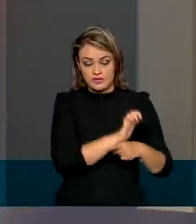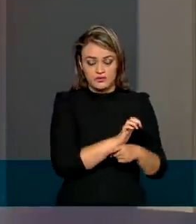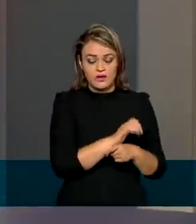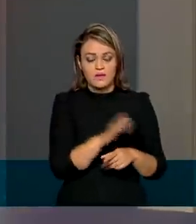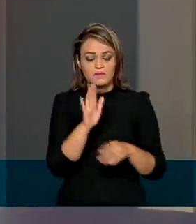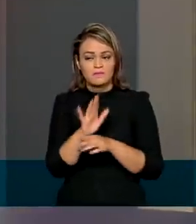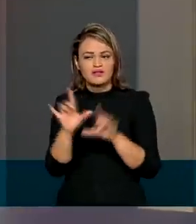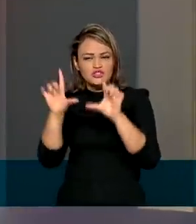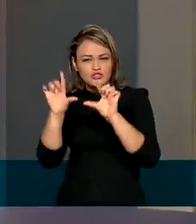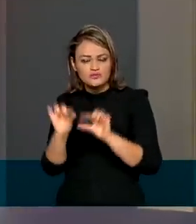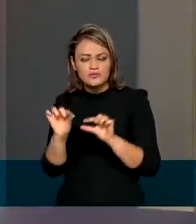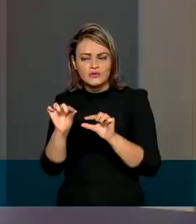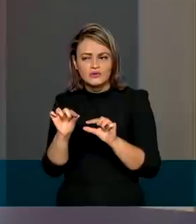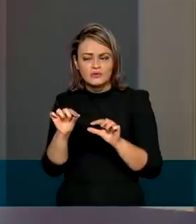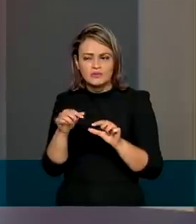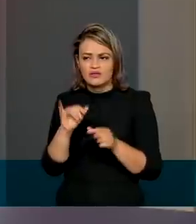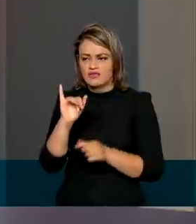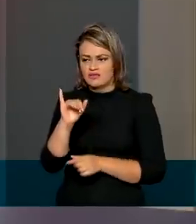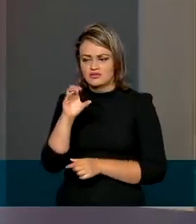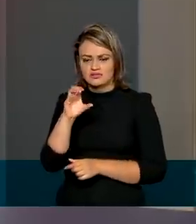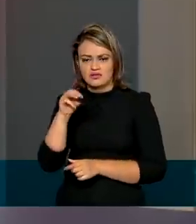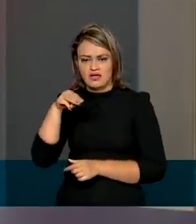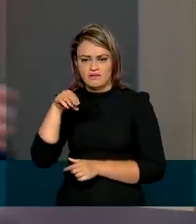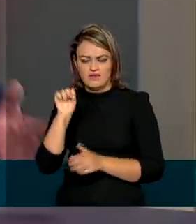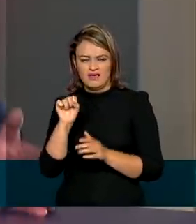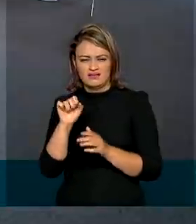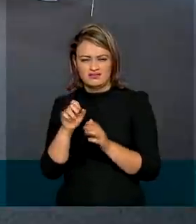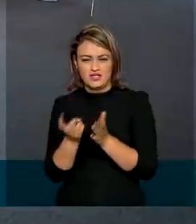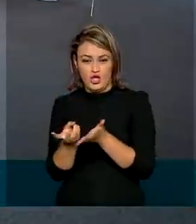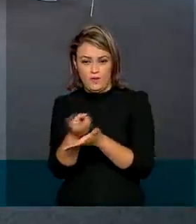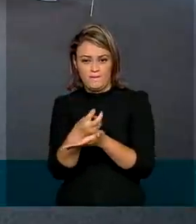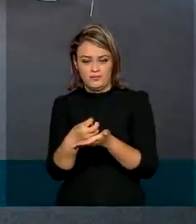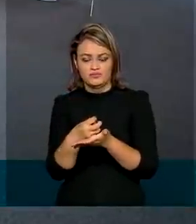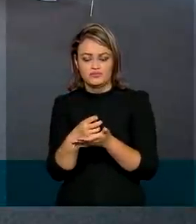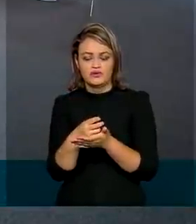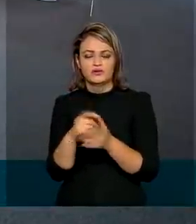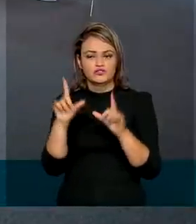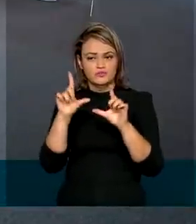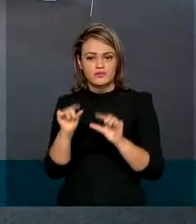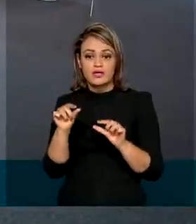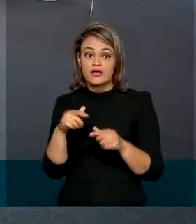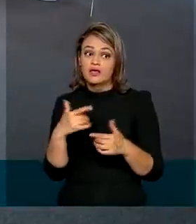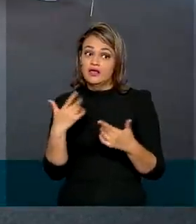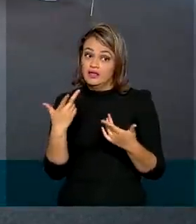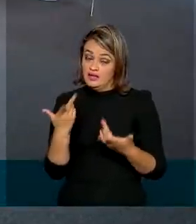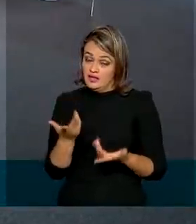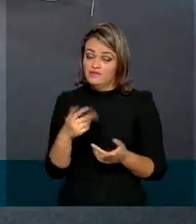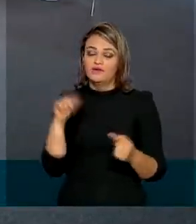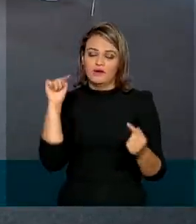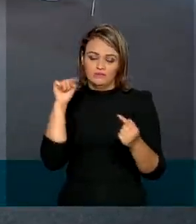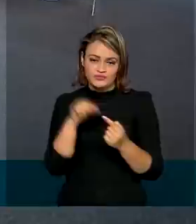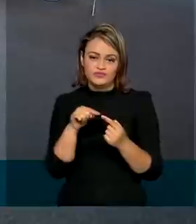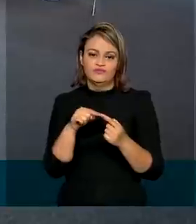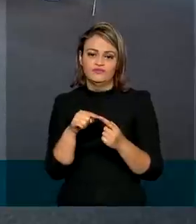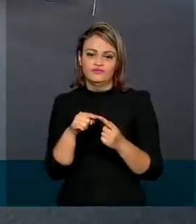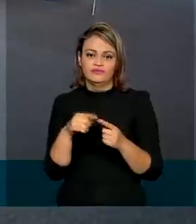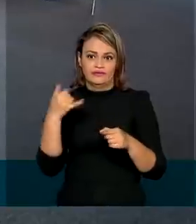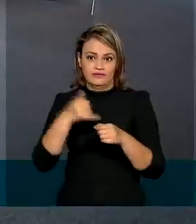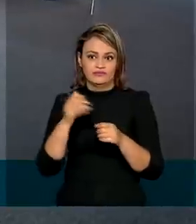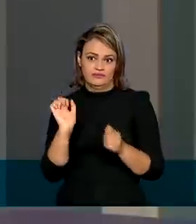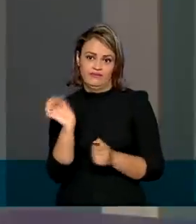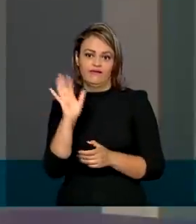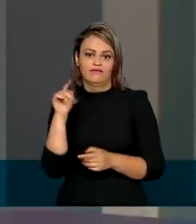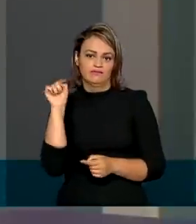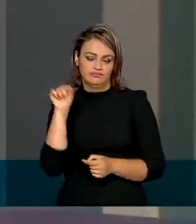diminuir as cobranças de ICMS sobre combustíveis, o que, segundo ele, é um dos motivos para a alta de